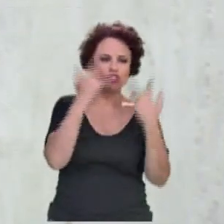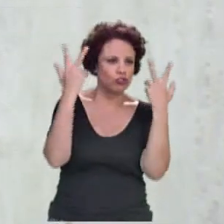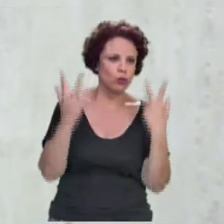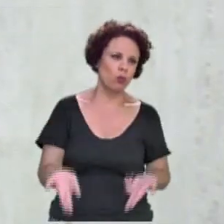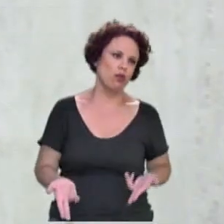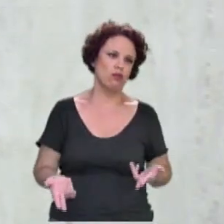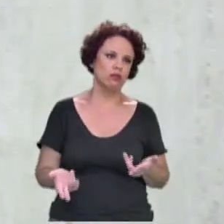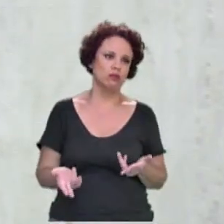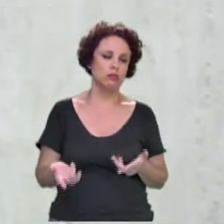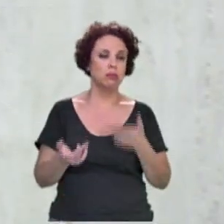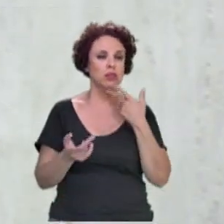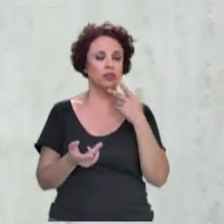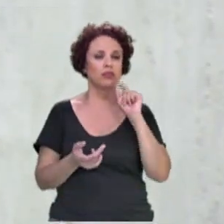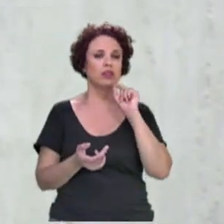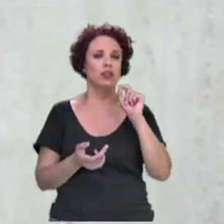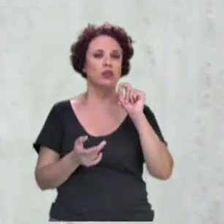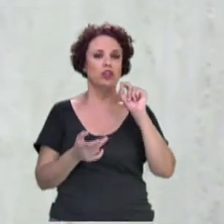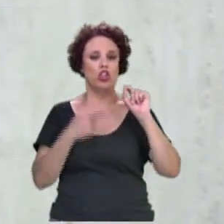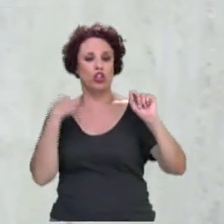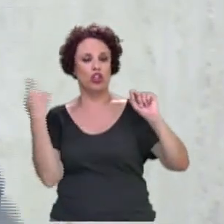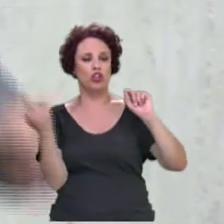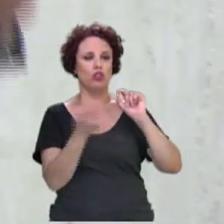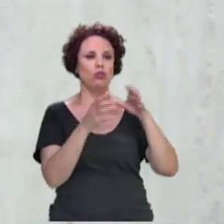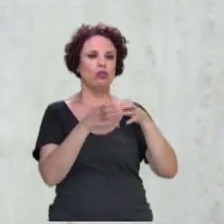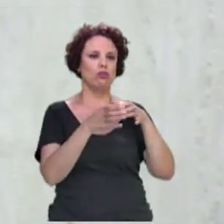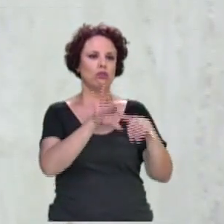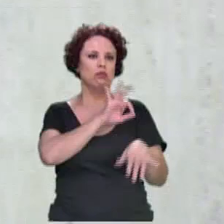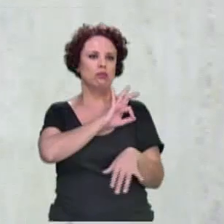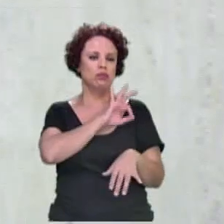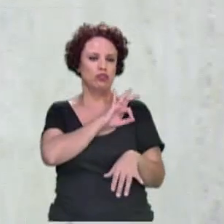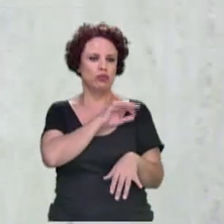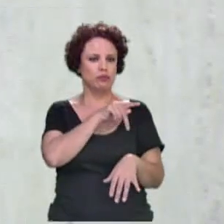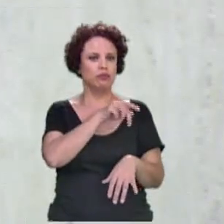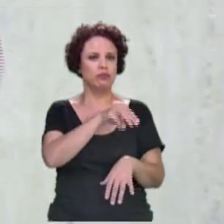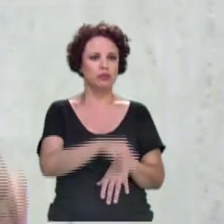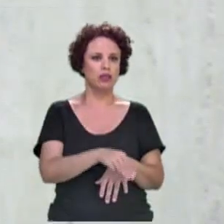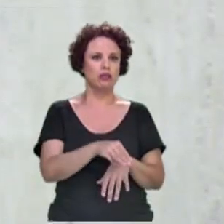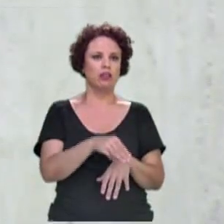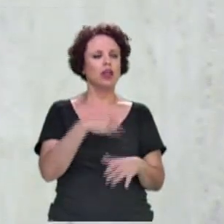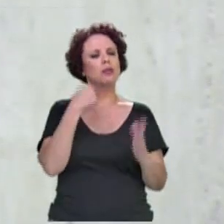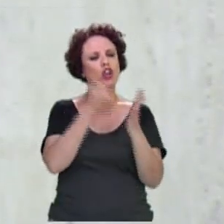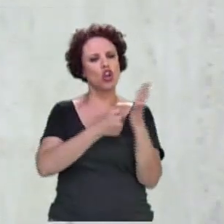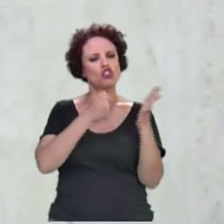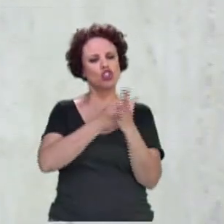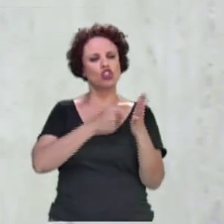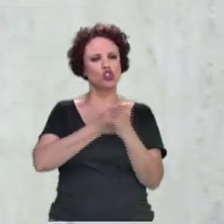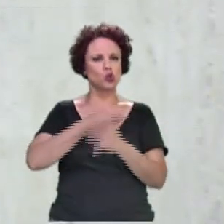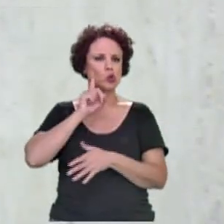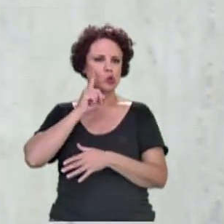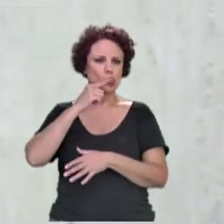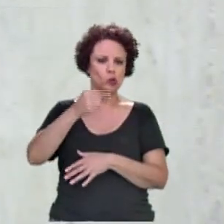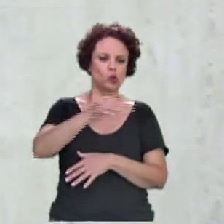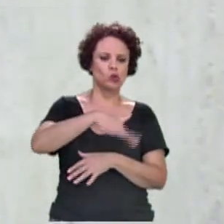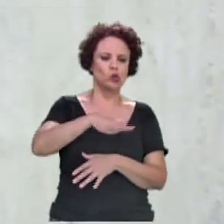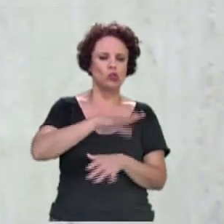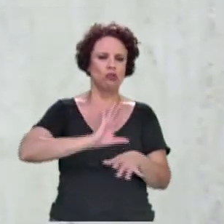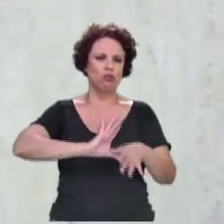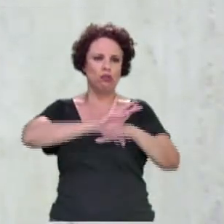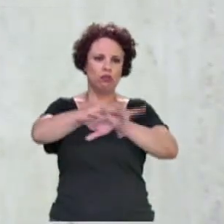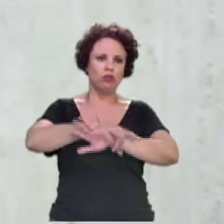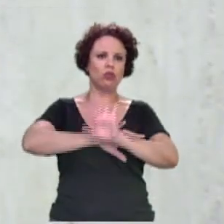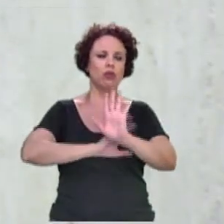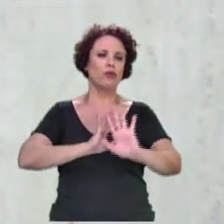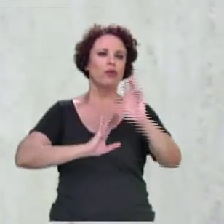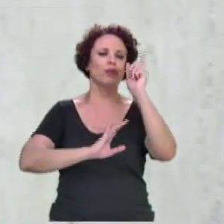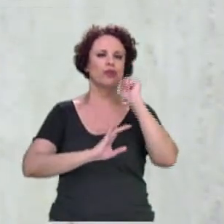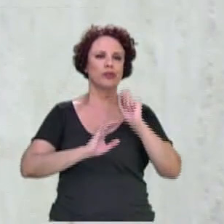que houve, eu sempre falei, nós que somos policiais militares, e batalhamos nessa parte de segurança, é que, infelizmente,